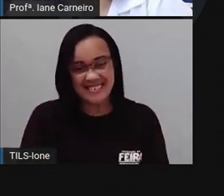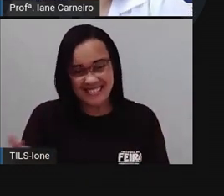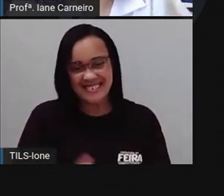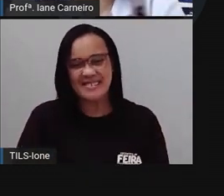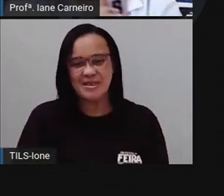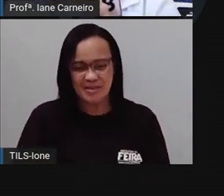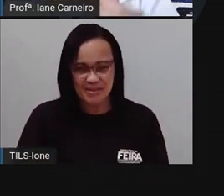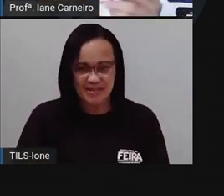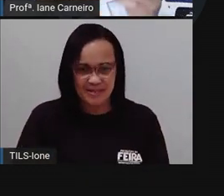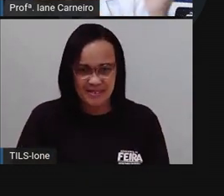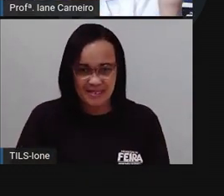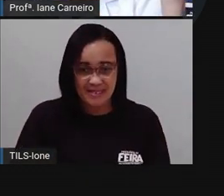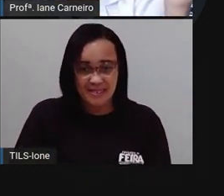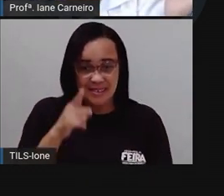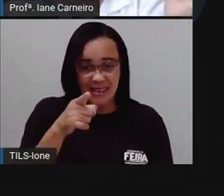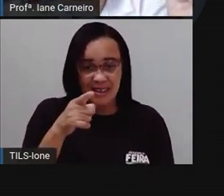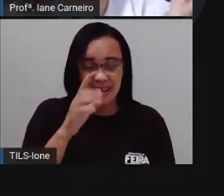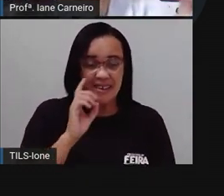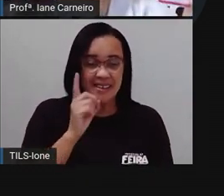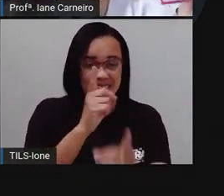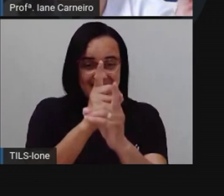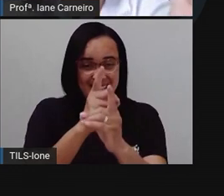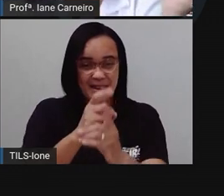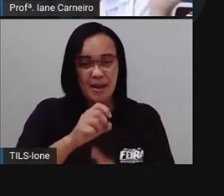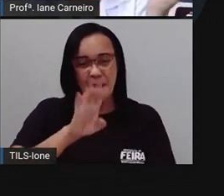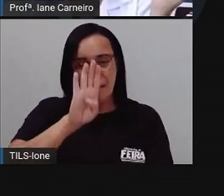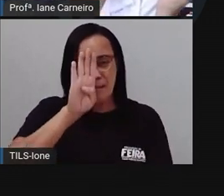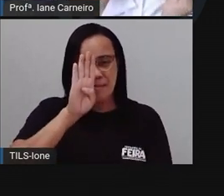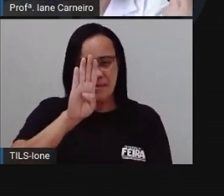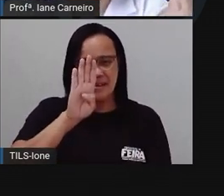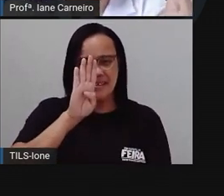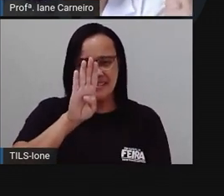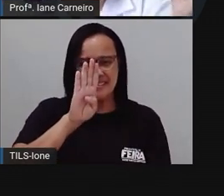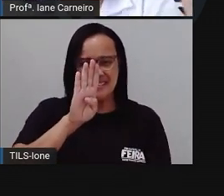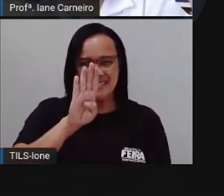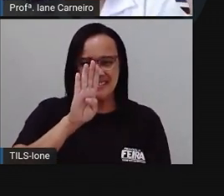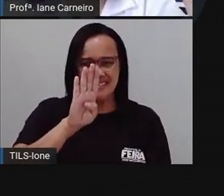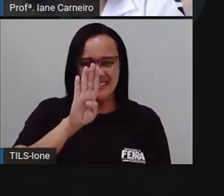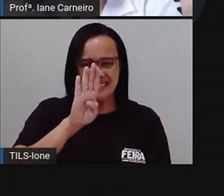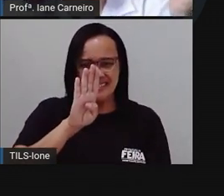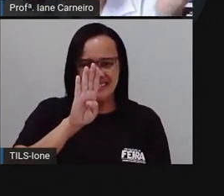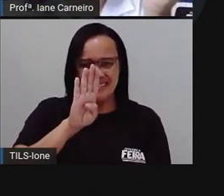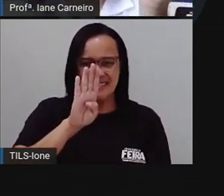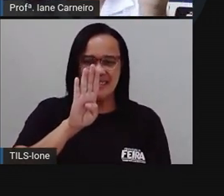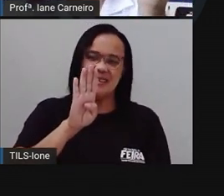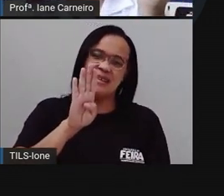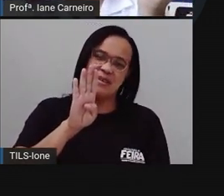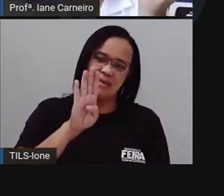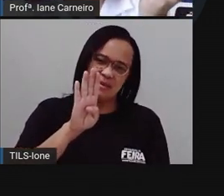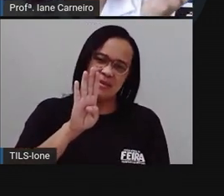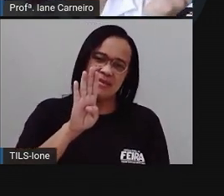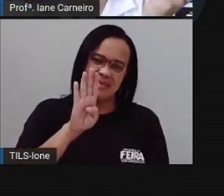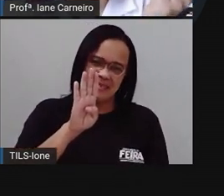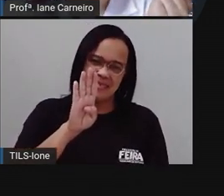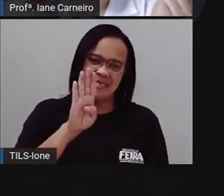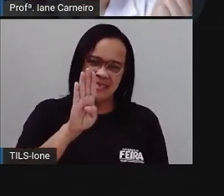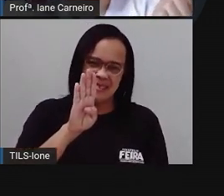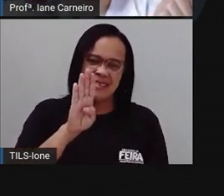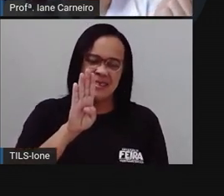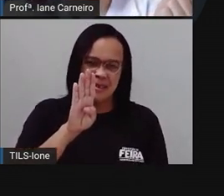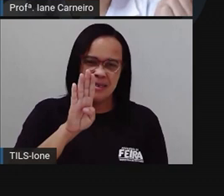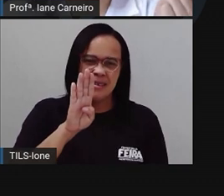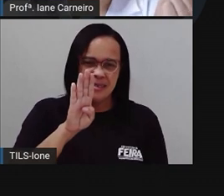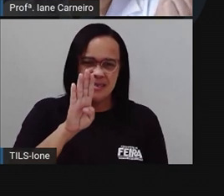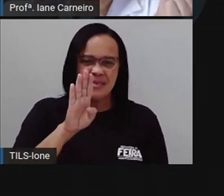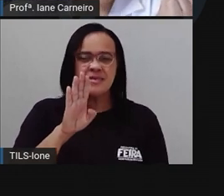Ah, saiu uma! Que letra é essa, gente? É a letra B. Tem a letra